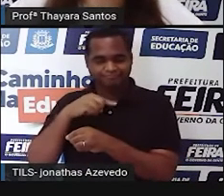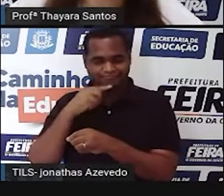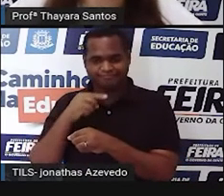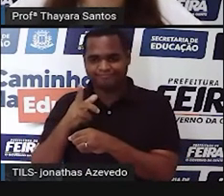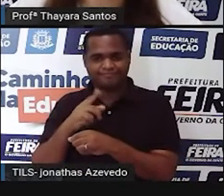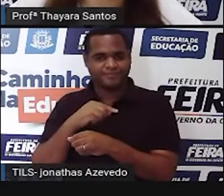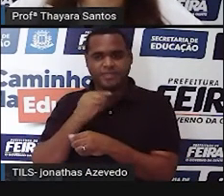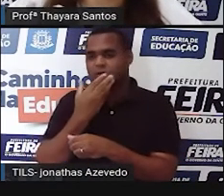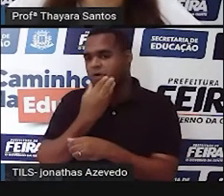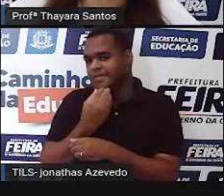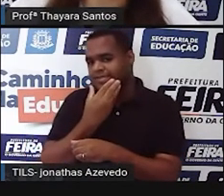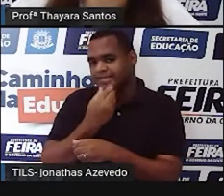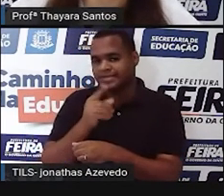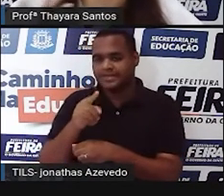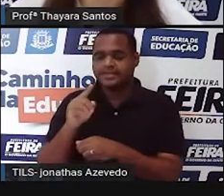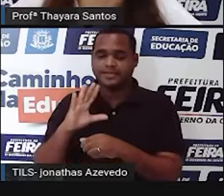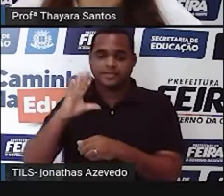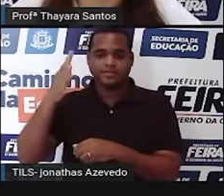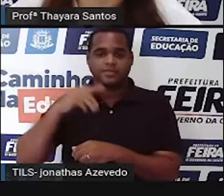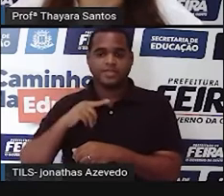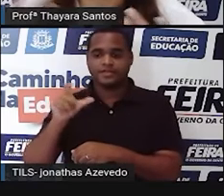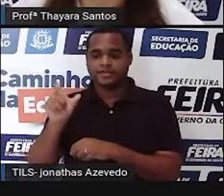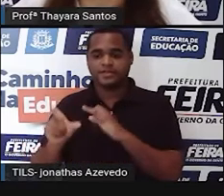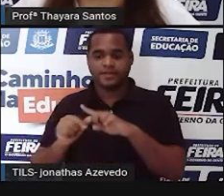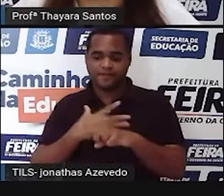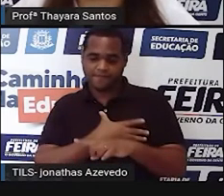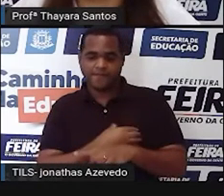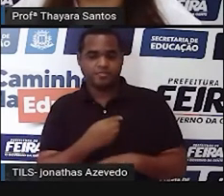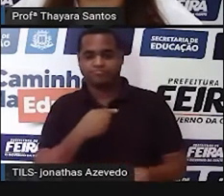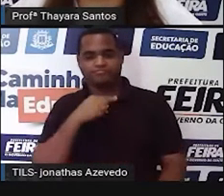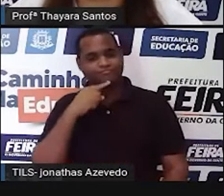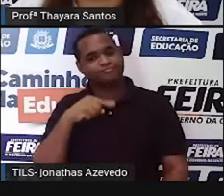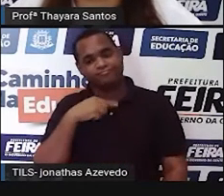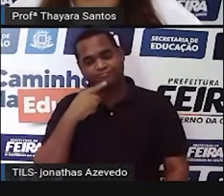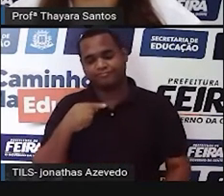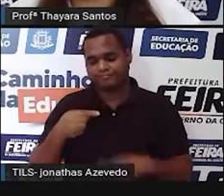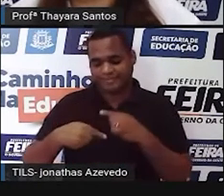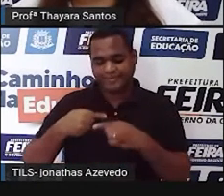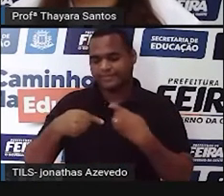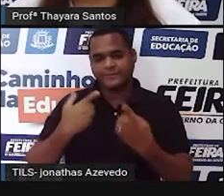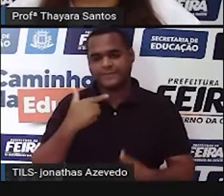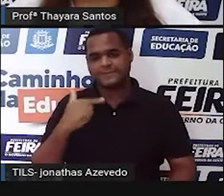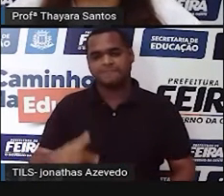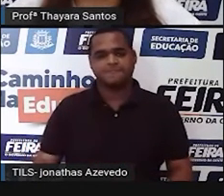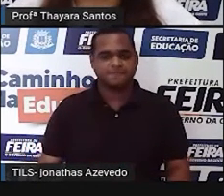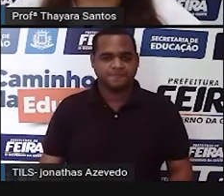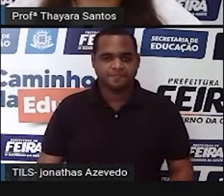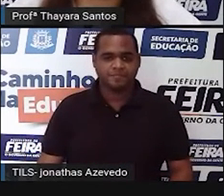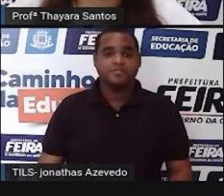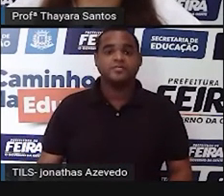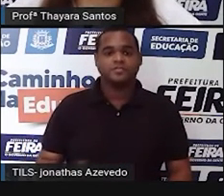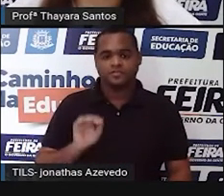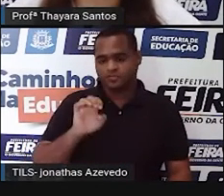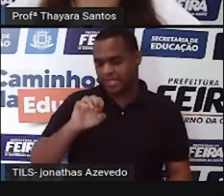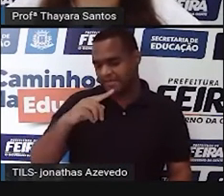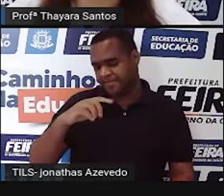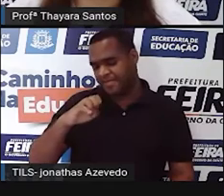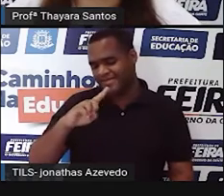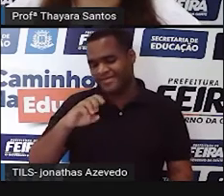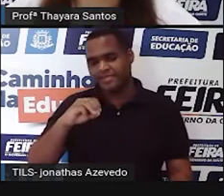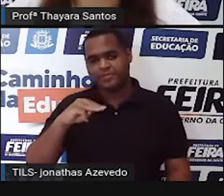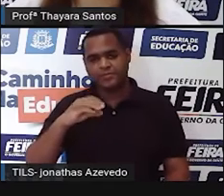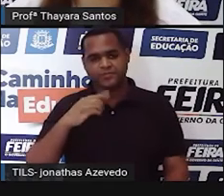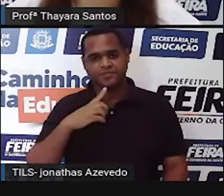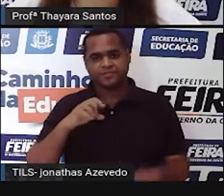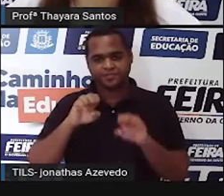aí, os homens que têm essa condição não conseguem ter filhos, ter descendentes. Então, o epidídimo é essa estrutura